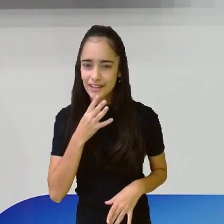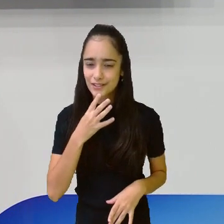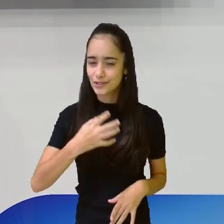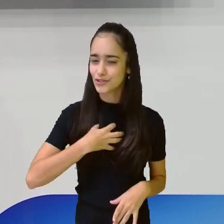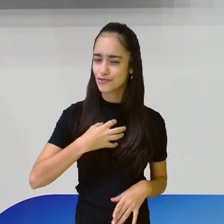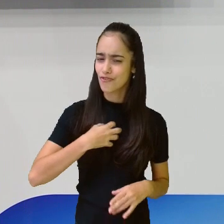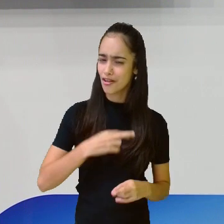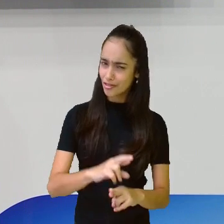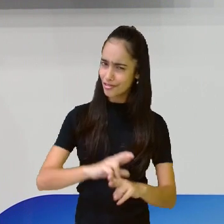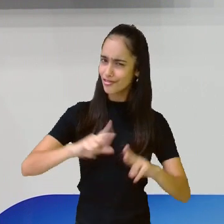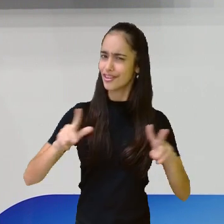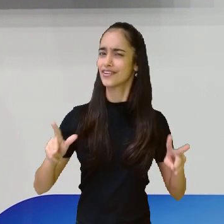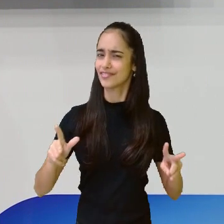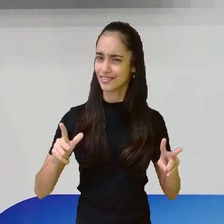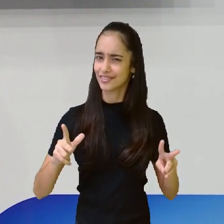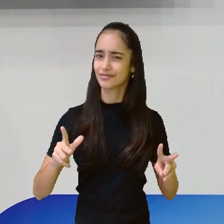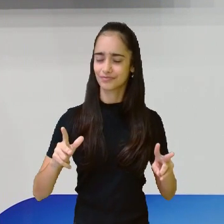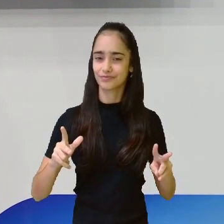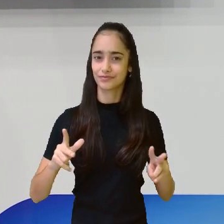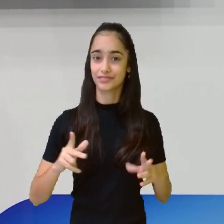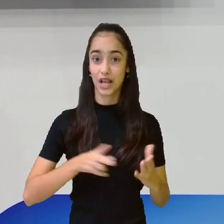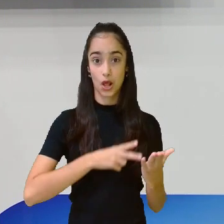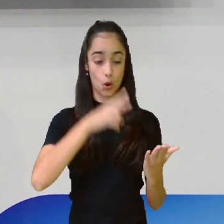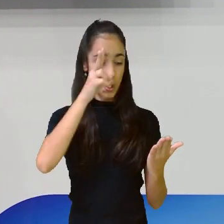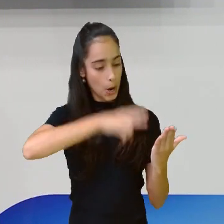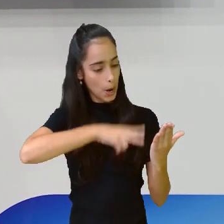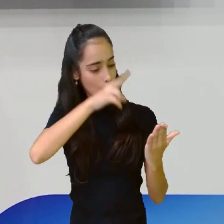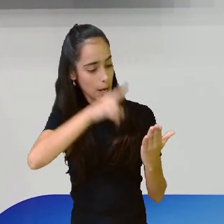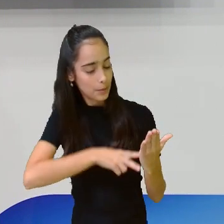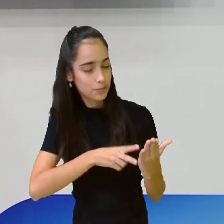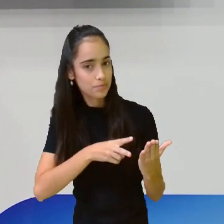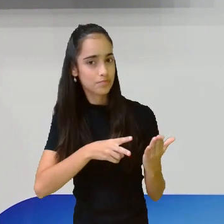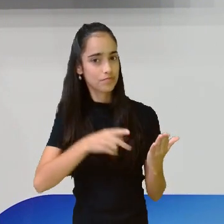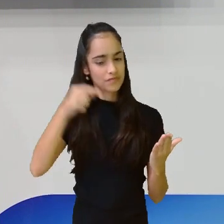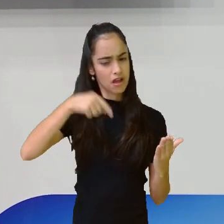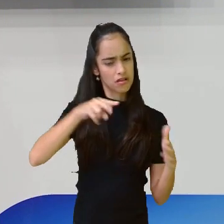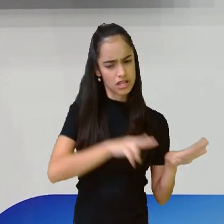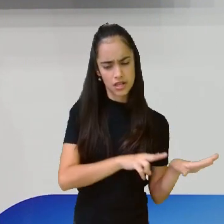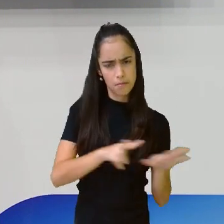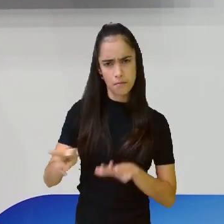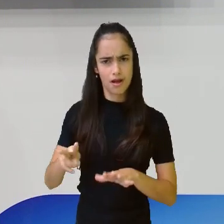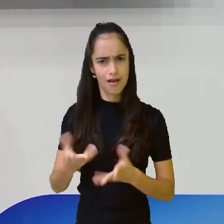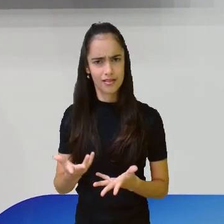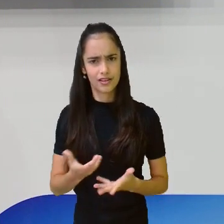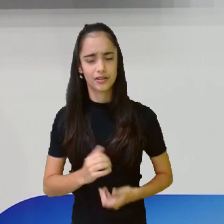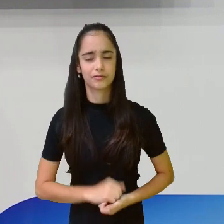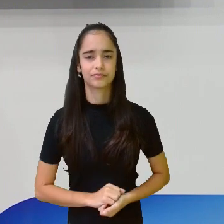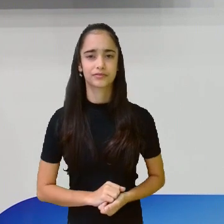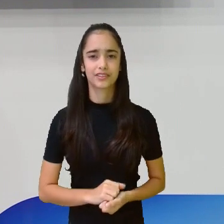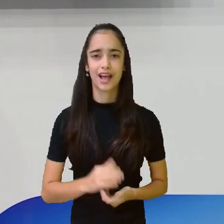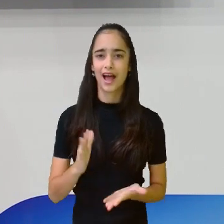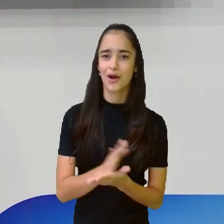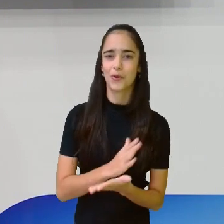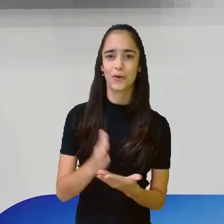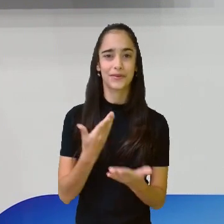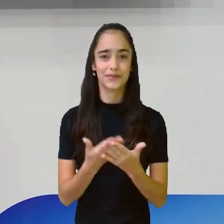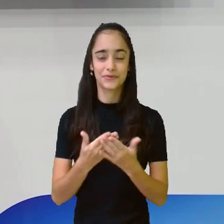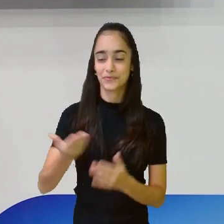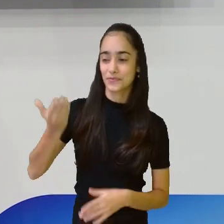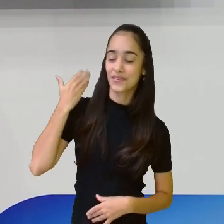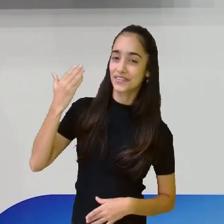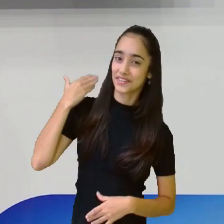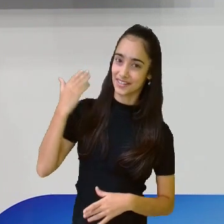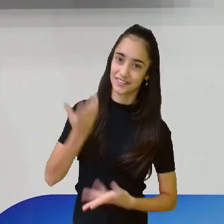E eu li aqui, essa semana, acredito que recente, na aula, algumas aulas passadas, recente